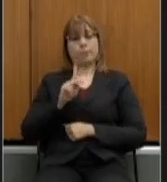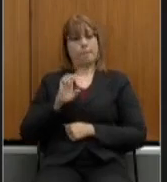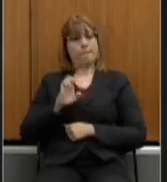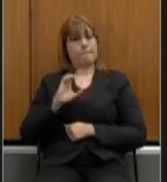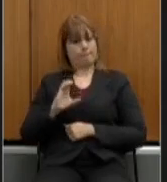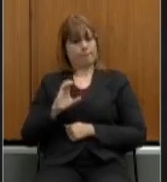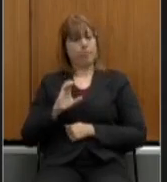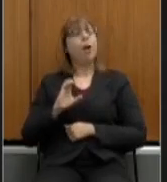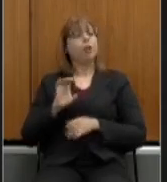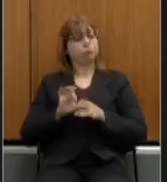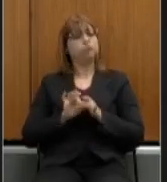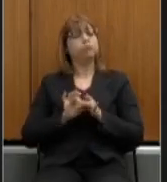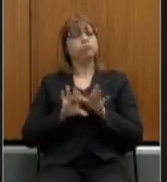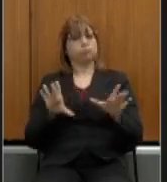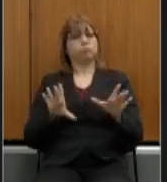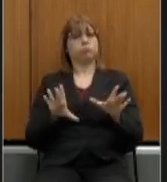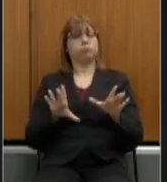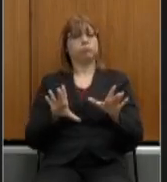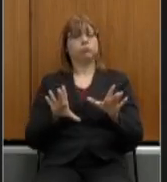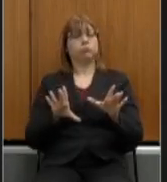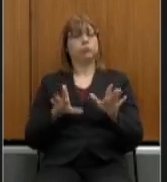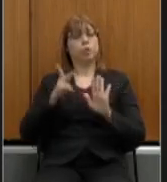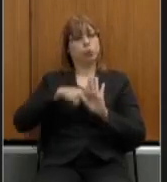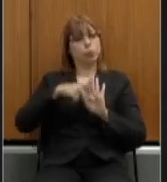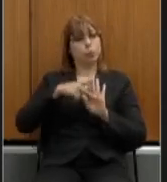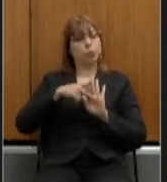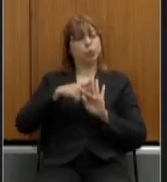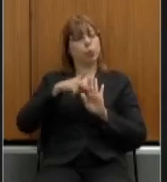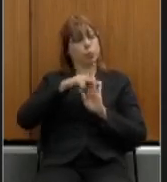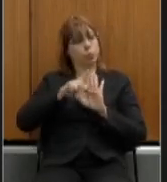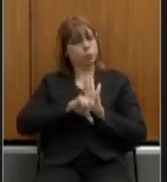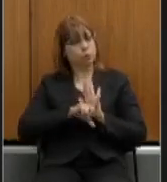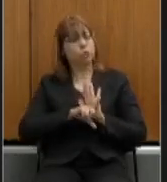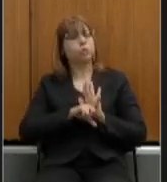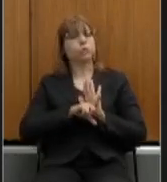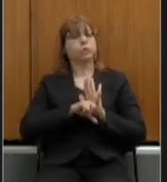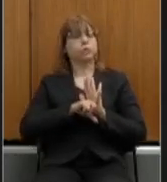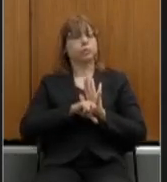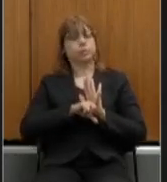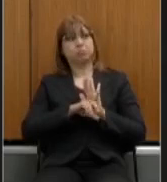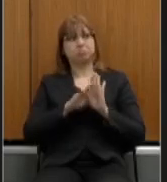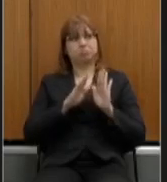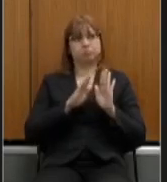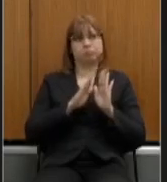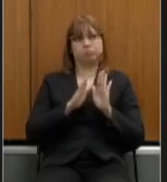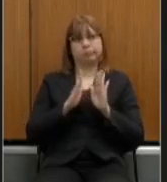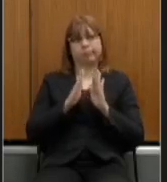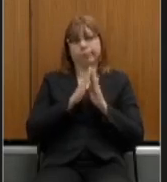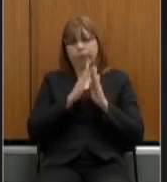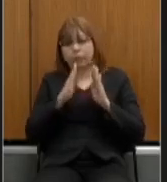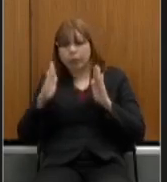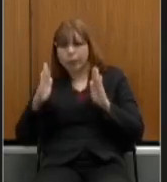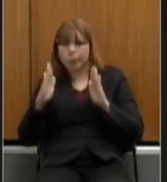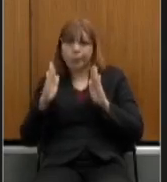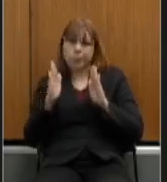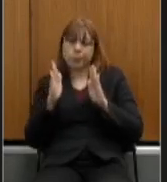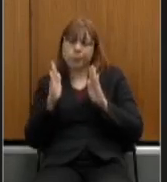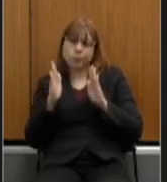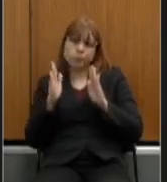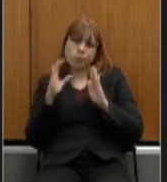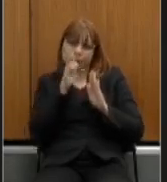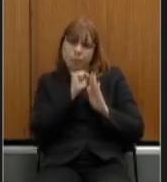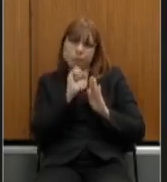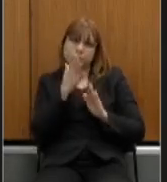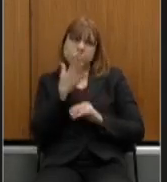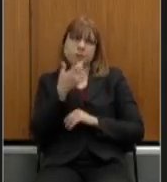permitimos então através de projetos de lei em curto espaço de tempo antes do primeiro semestre